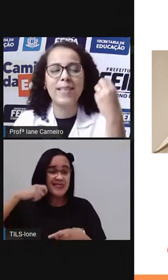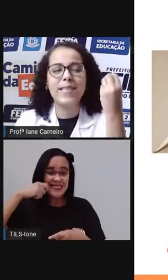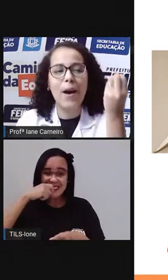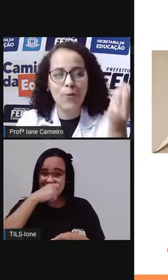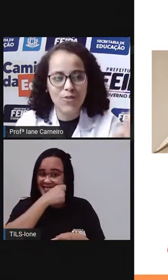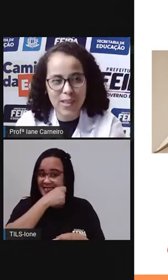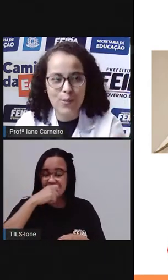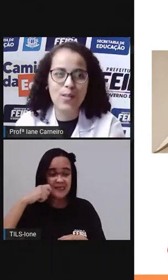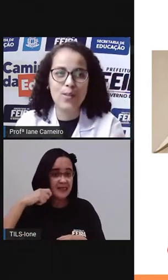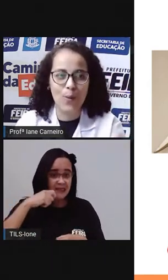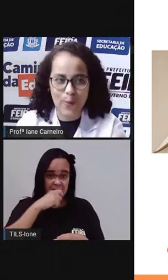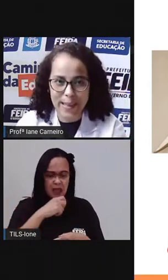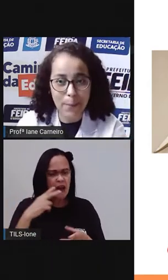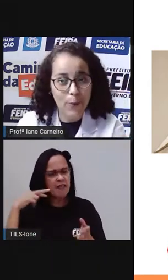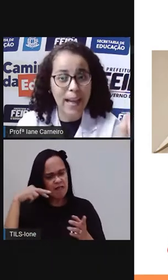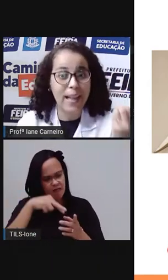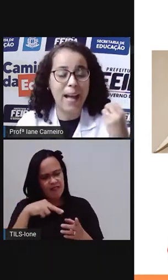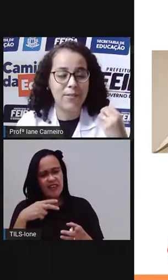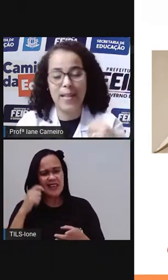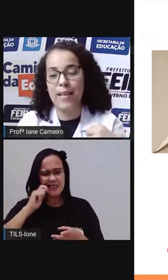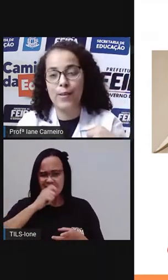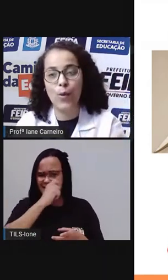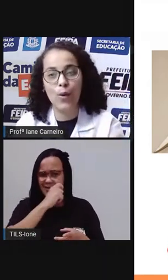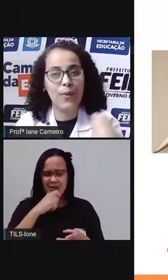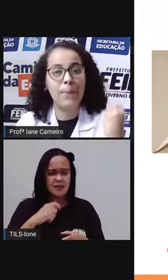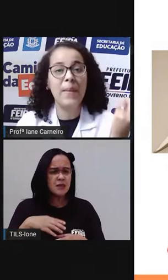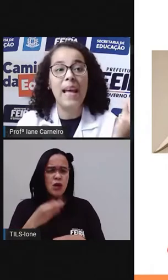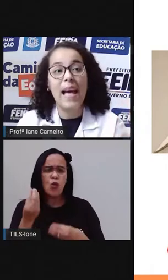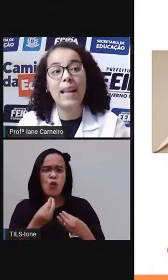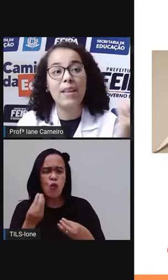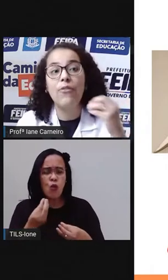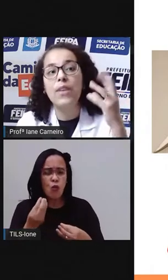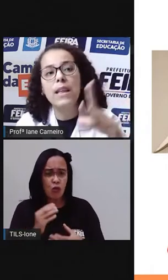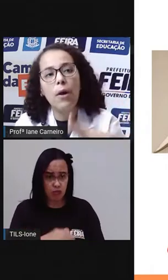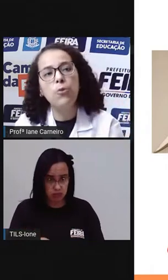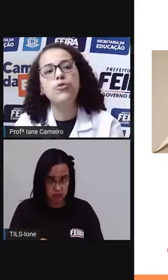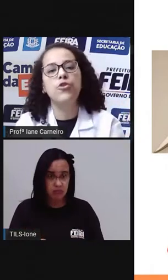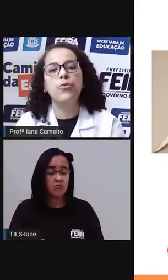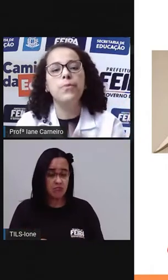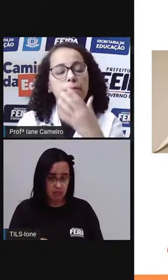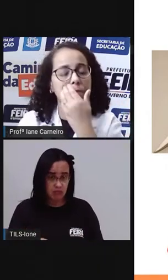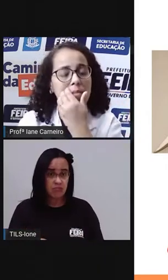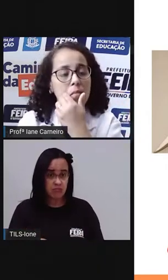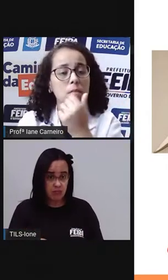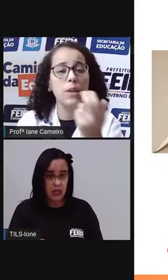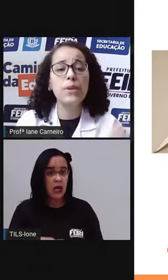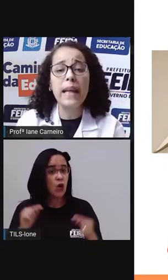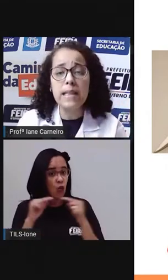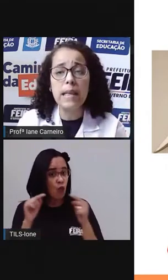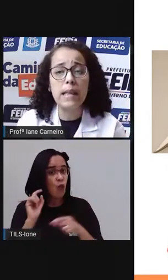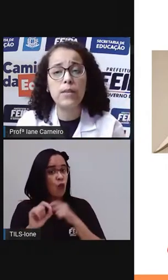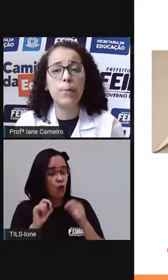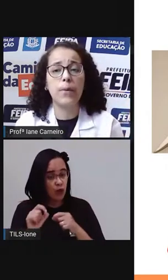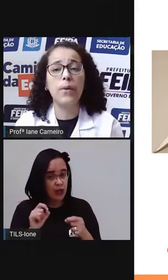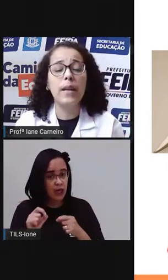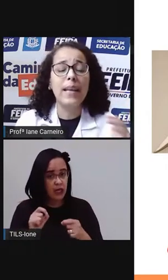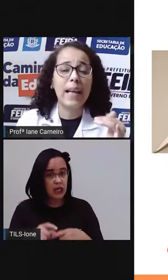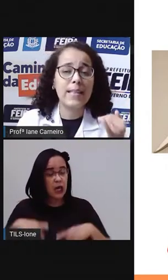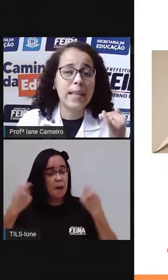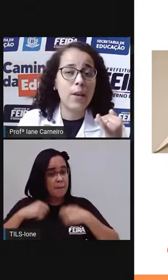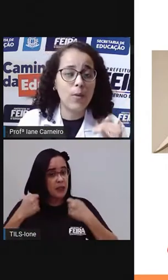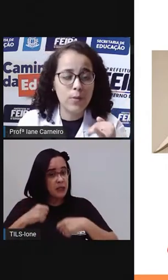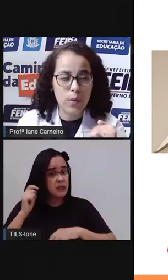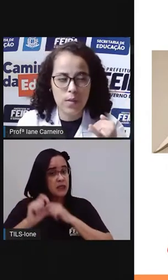A saúde da sua escova. Porque a escova tem vida útil. E o que quer dizer isso, Pró?